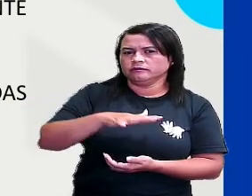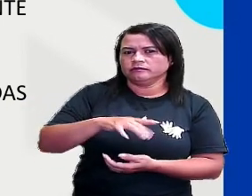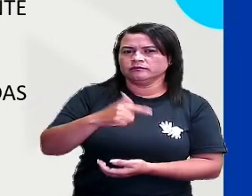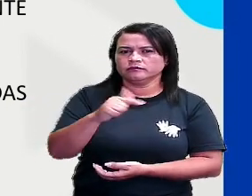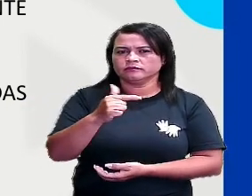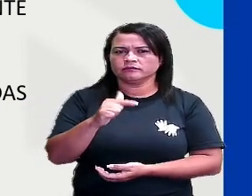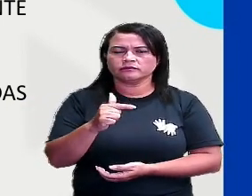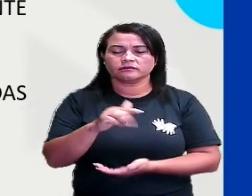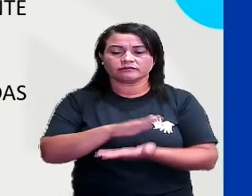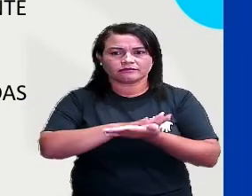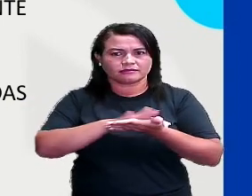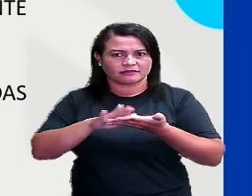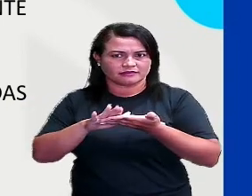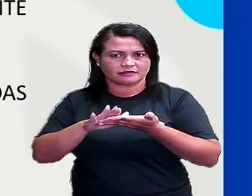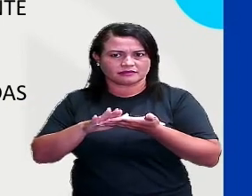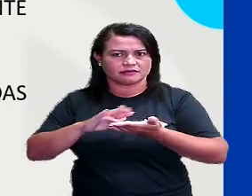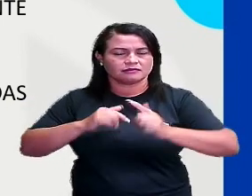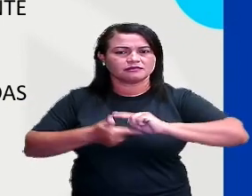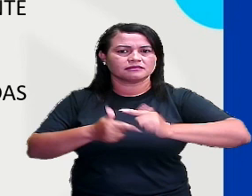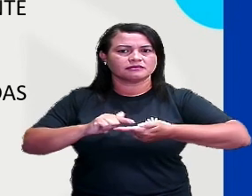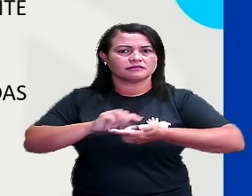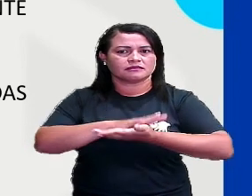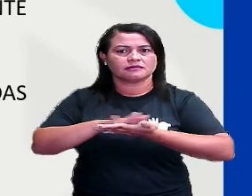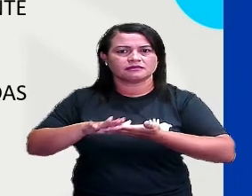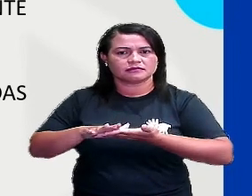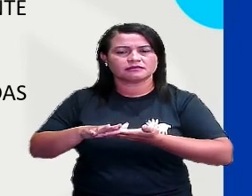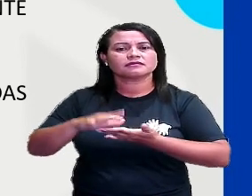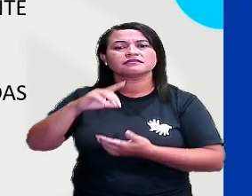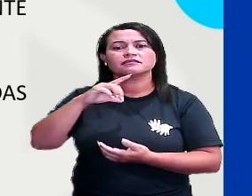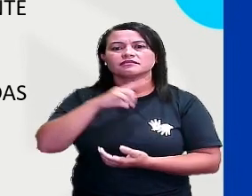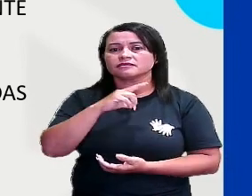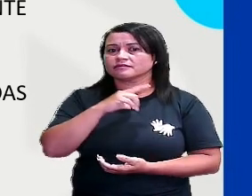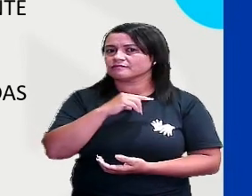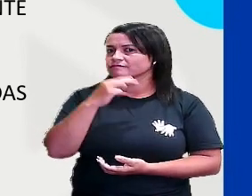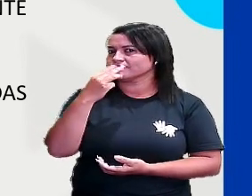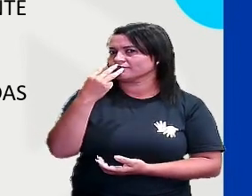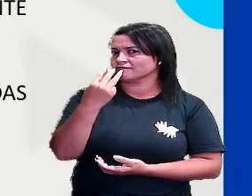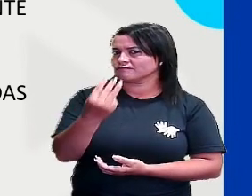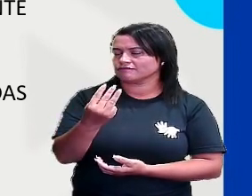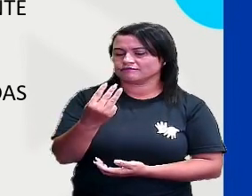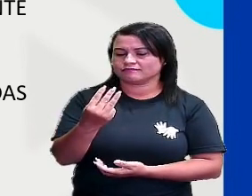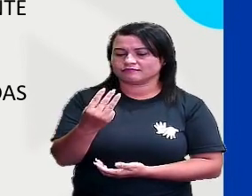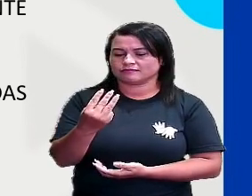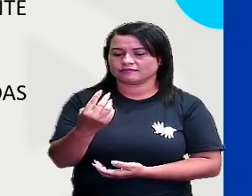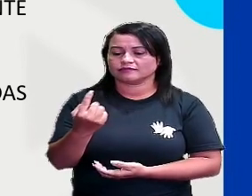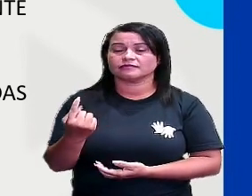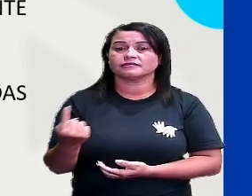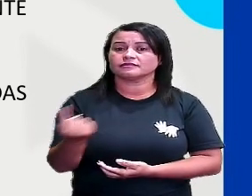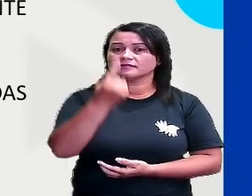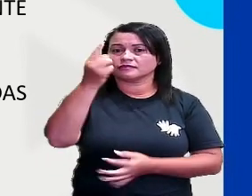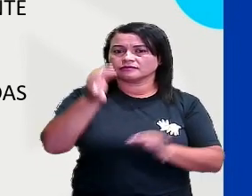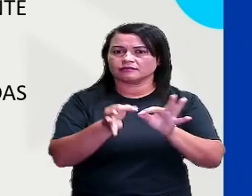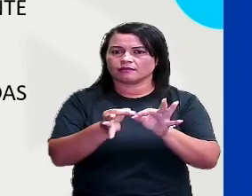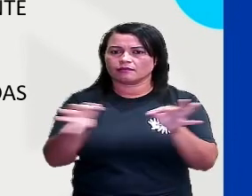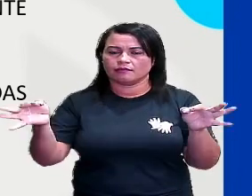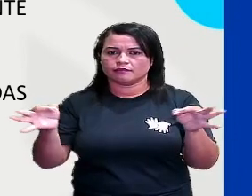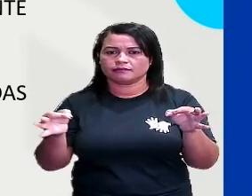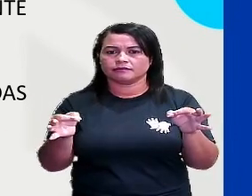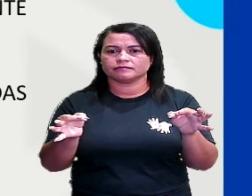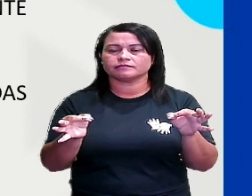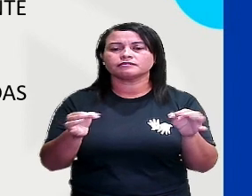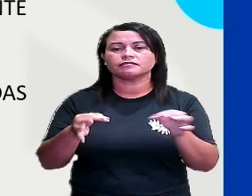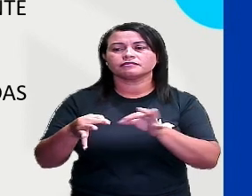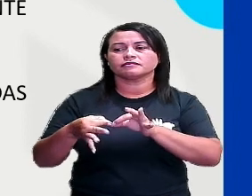sólidos geométricos, a resposta seria o quê? Possuem três dimensões. Altura, comprimento e largura.